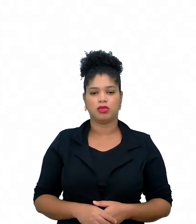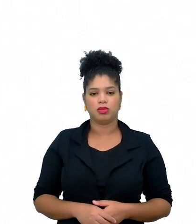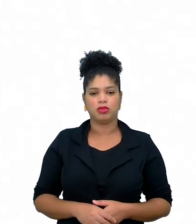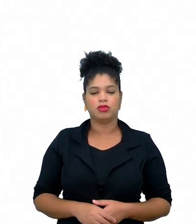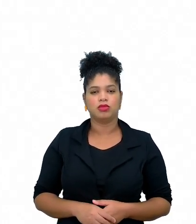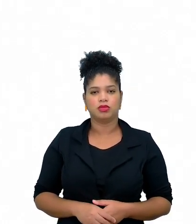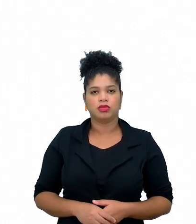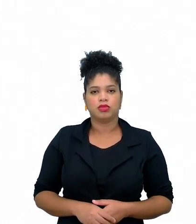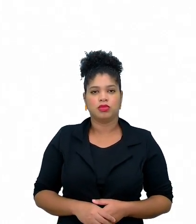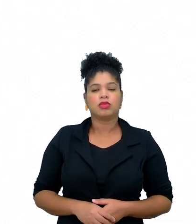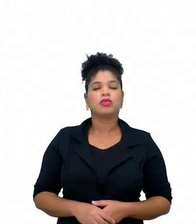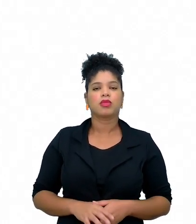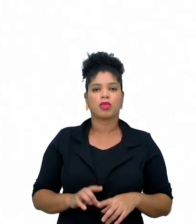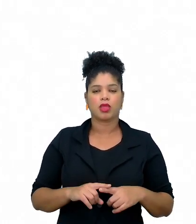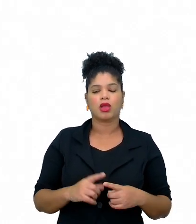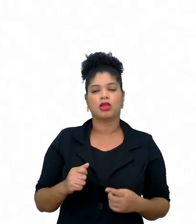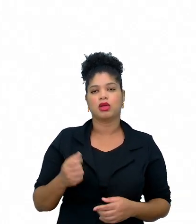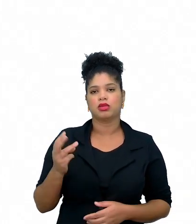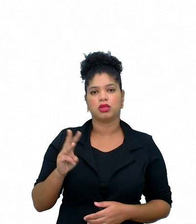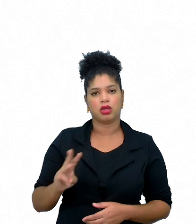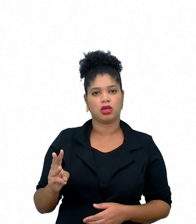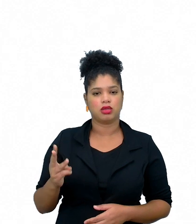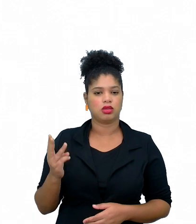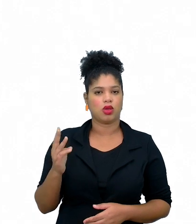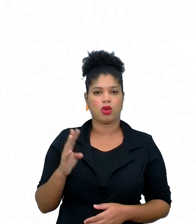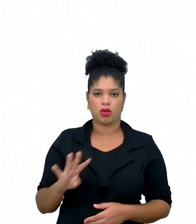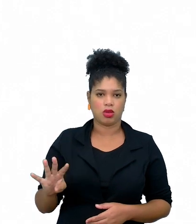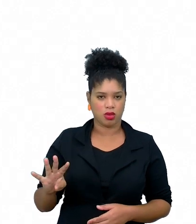Elas podem ser três ou quatro,